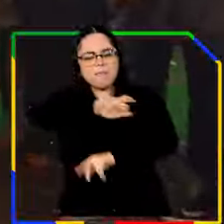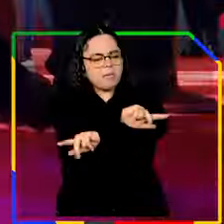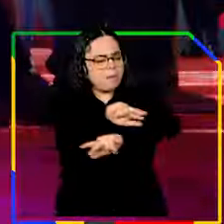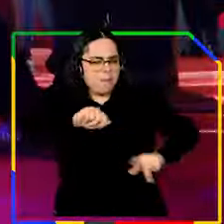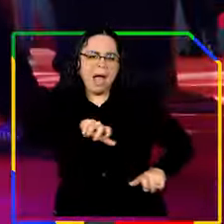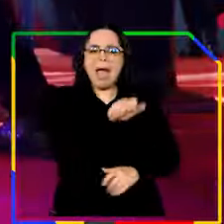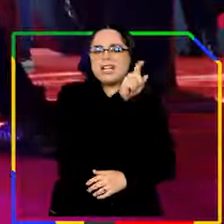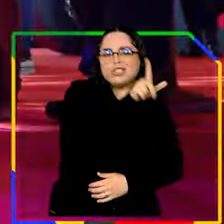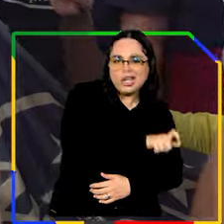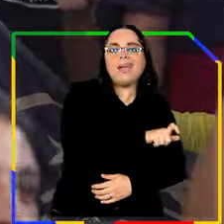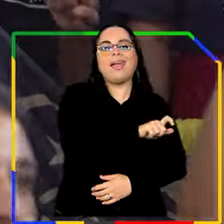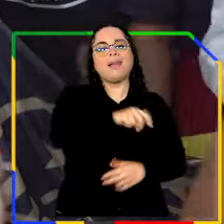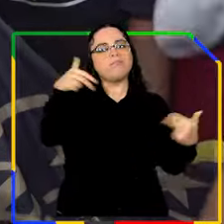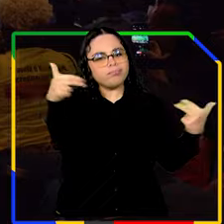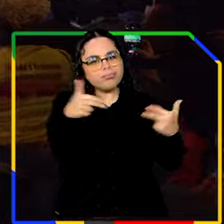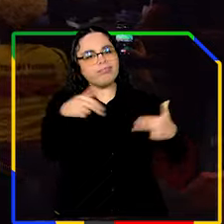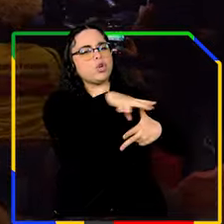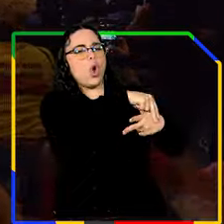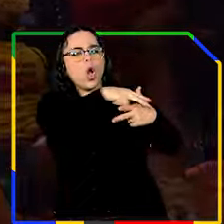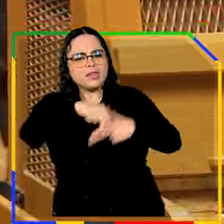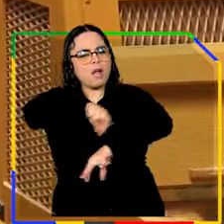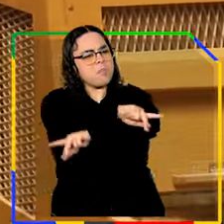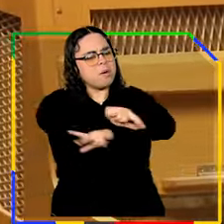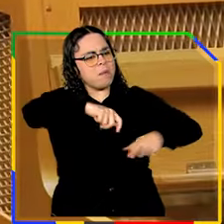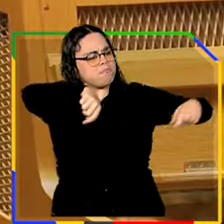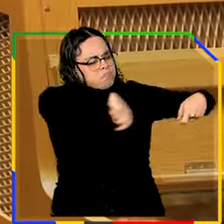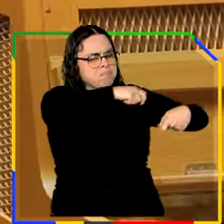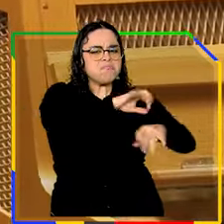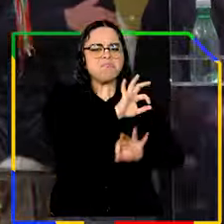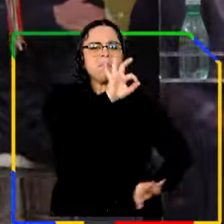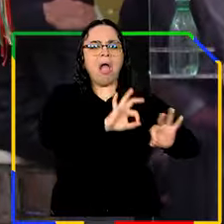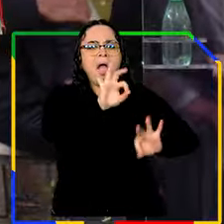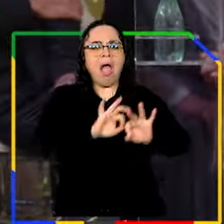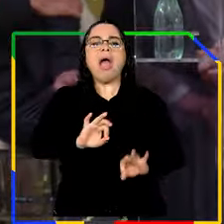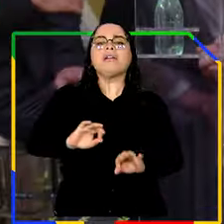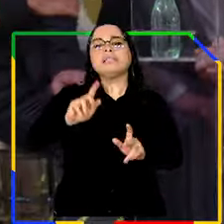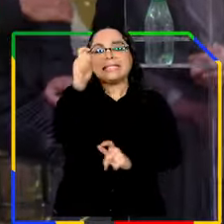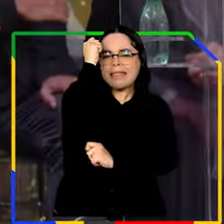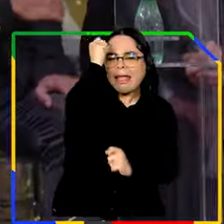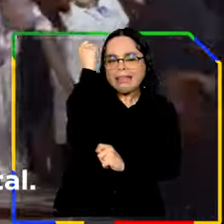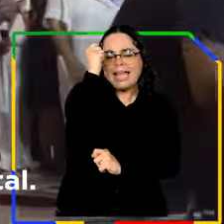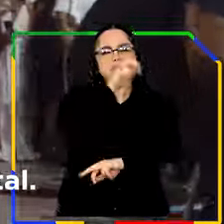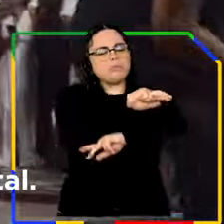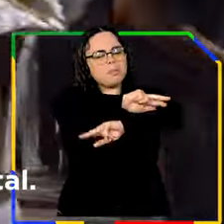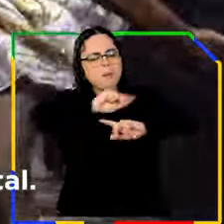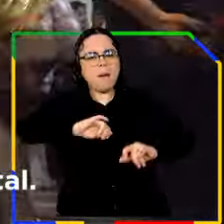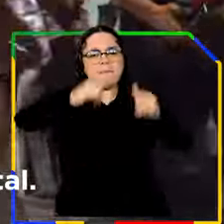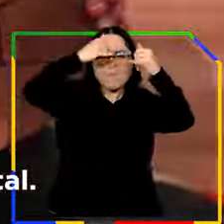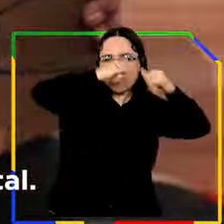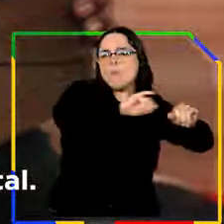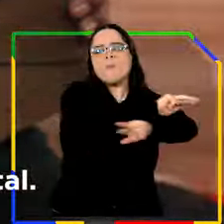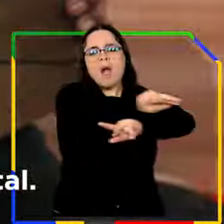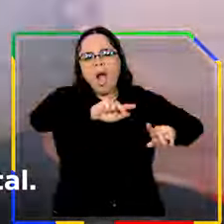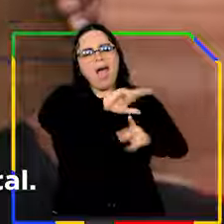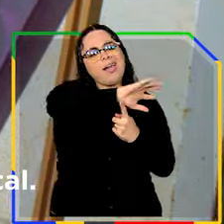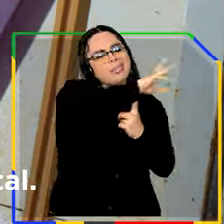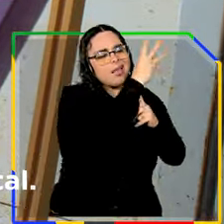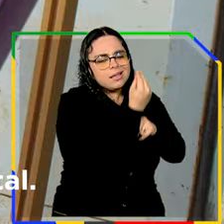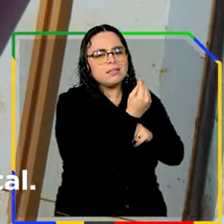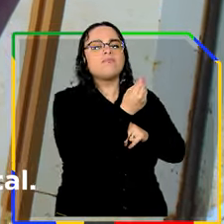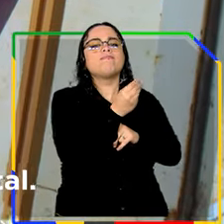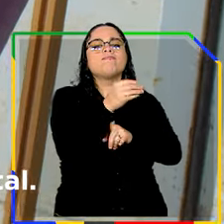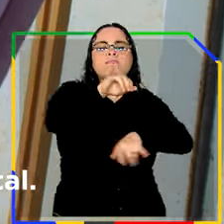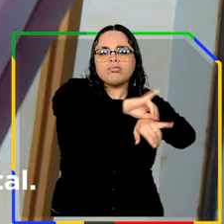axé, a capoeira, o hip-hop, o cordel, as orquestras, o sertanejo, os reisados, o artesanato,